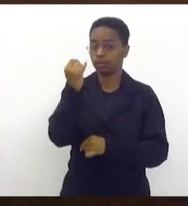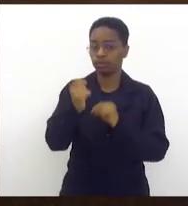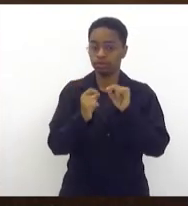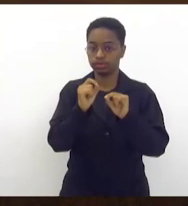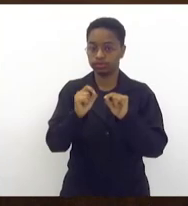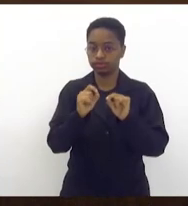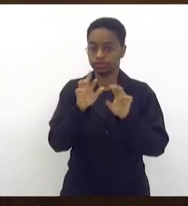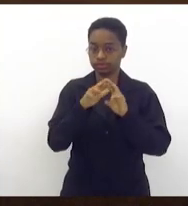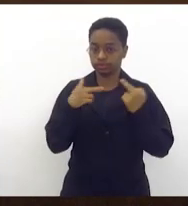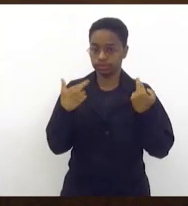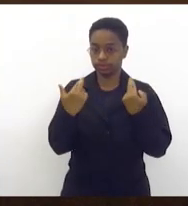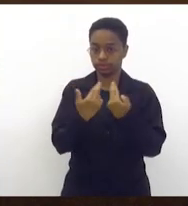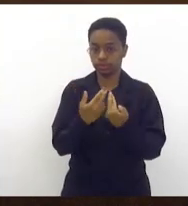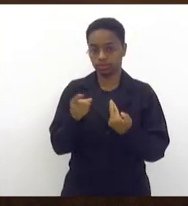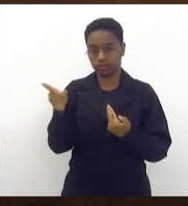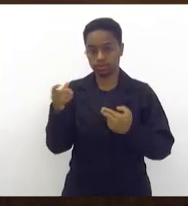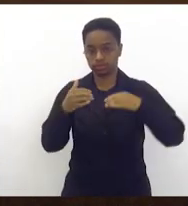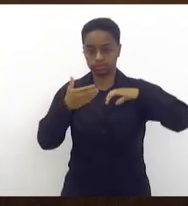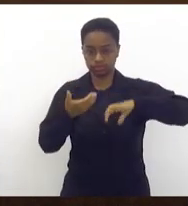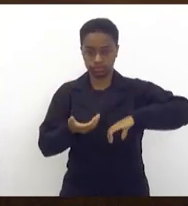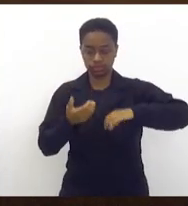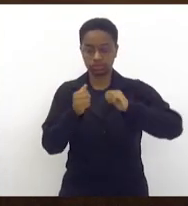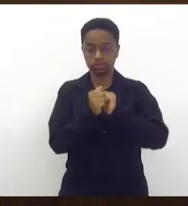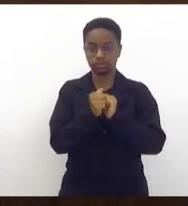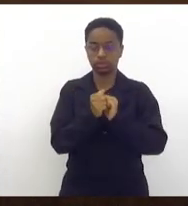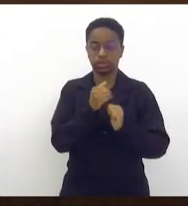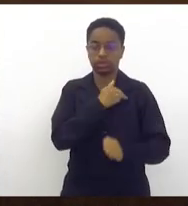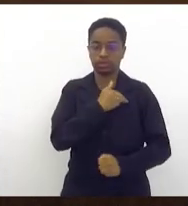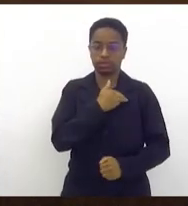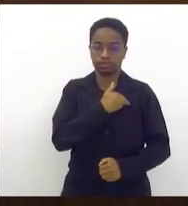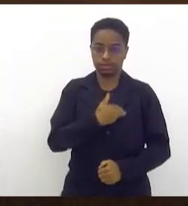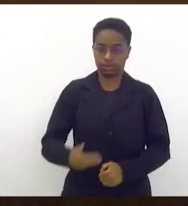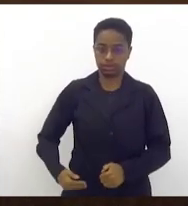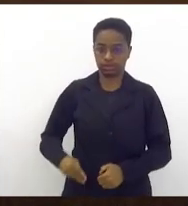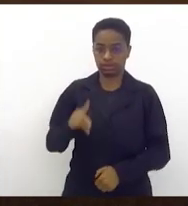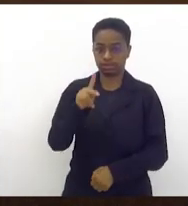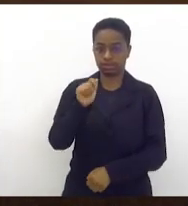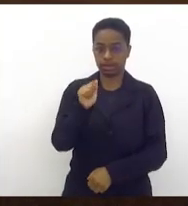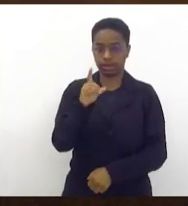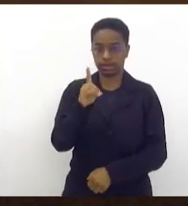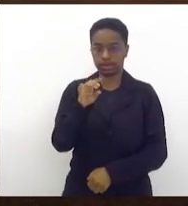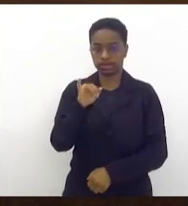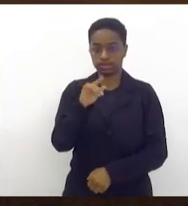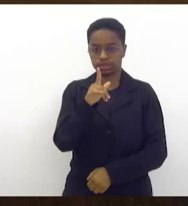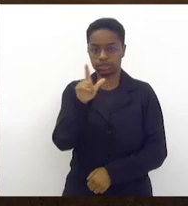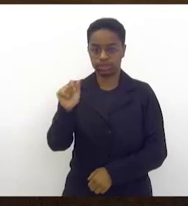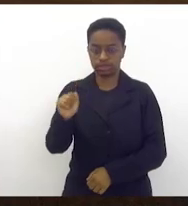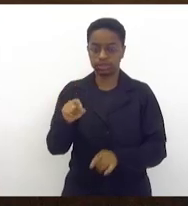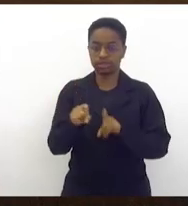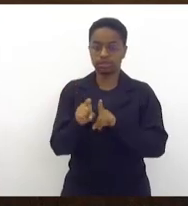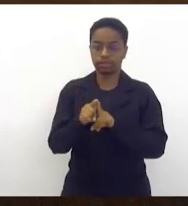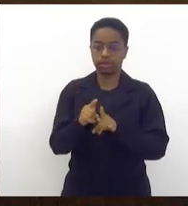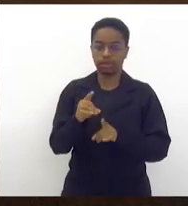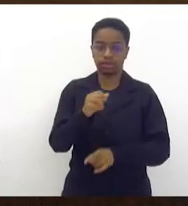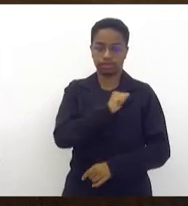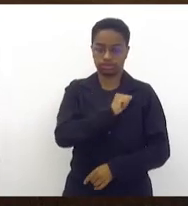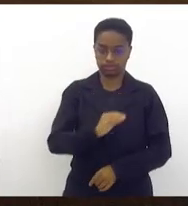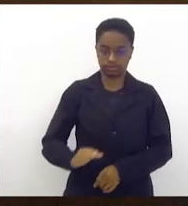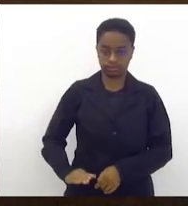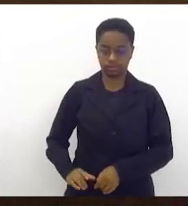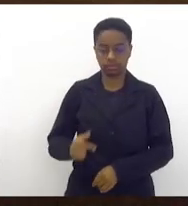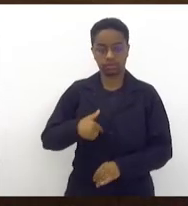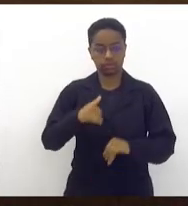no Planalto com o ministro Padilha e com o deputado André Siciliano, que eu falo aqui agora para a vossa excelência e para os demais